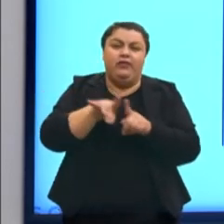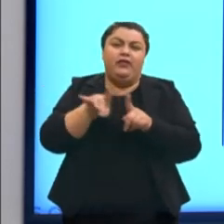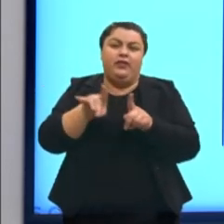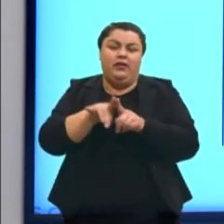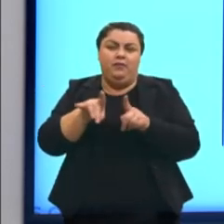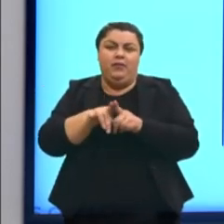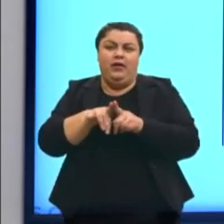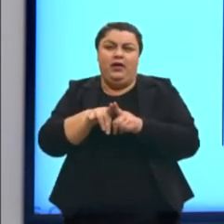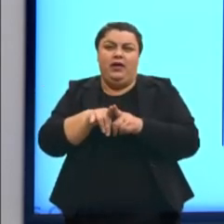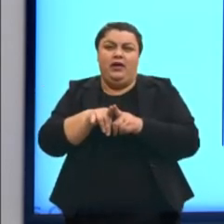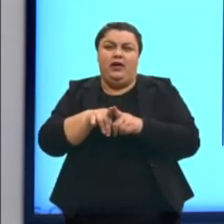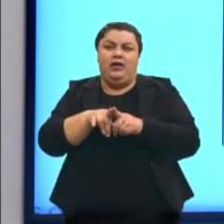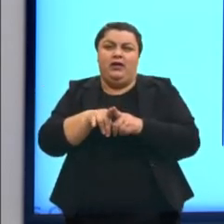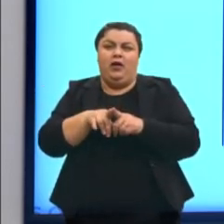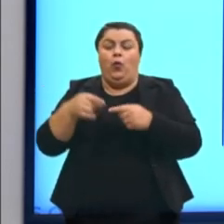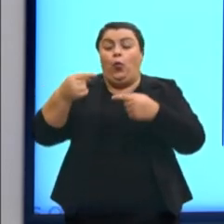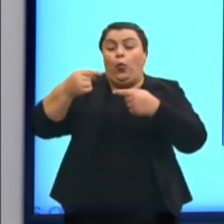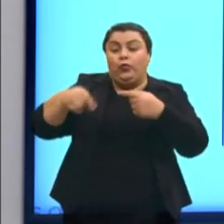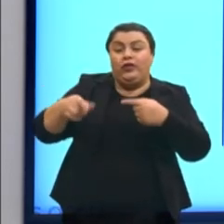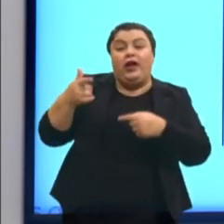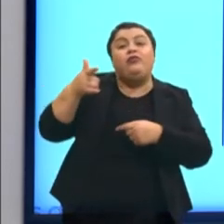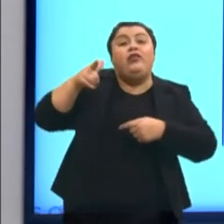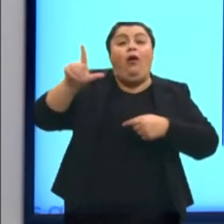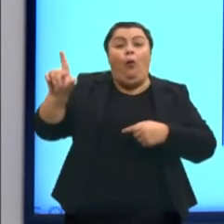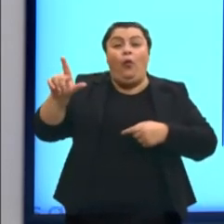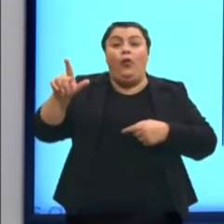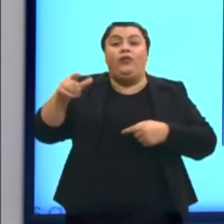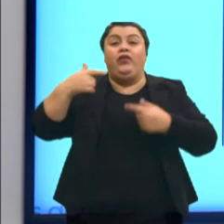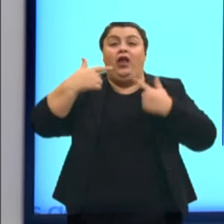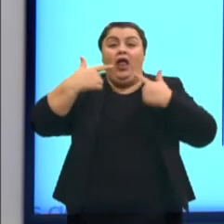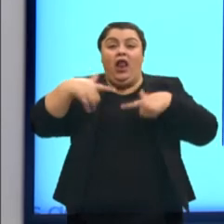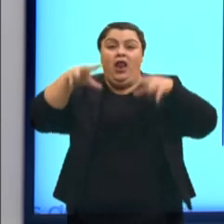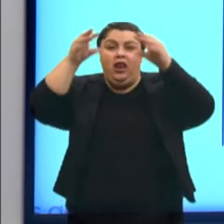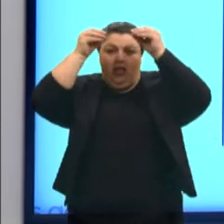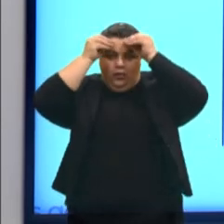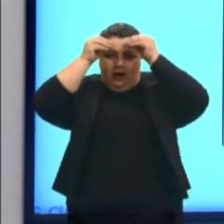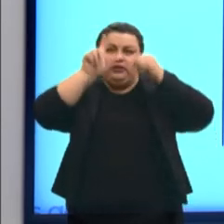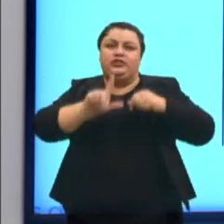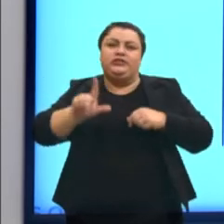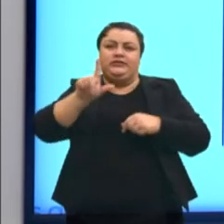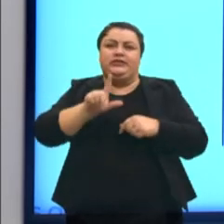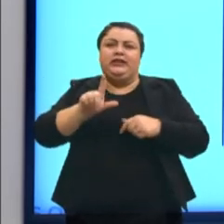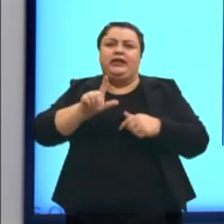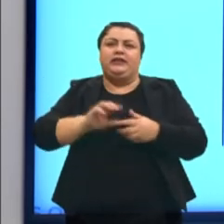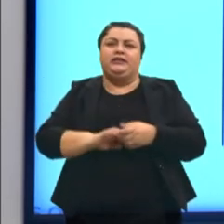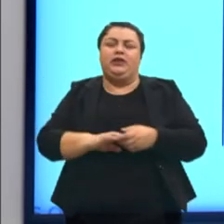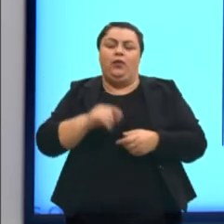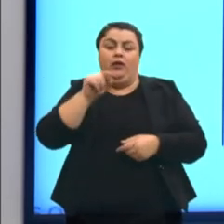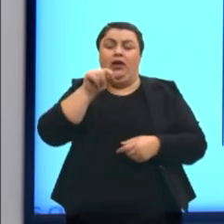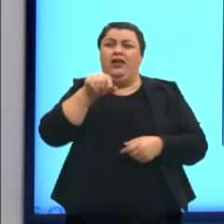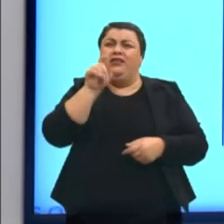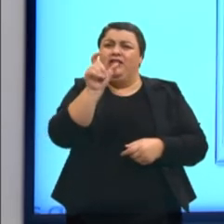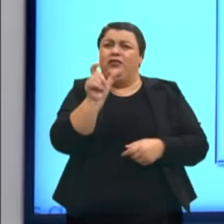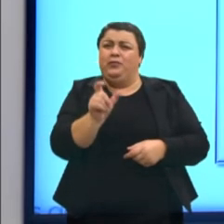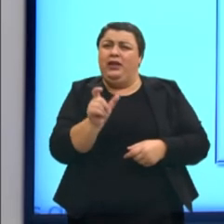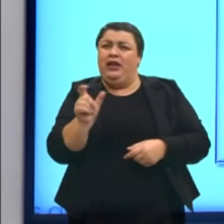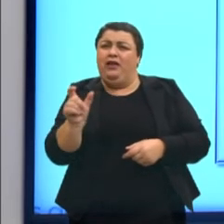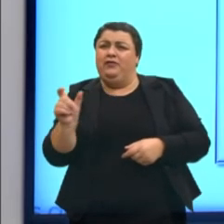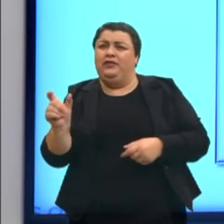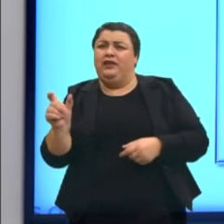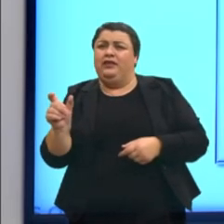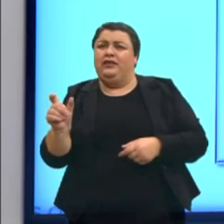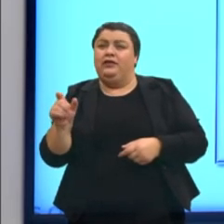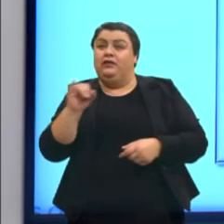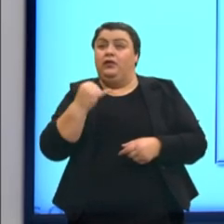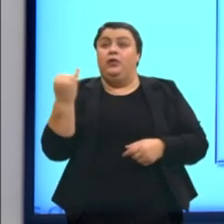subjetiva que a gente tem aí nos textos literários. Então, essas palavras aqui nos dois slides